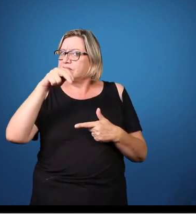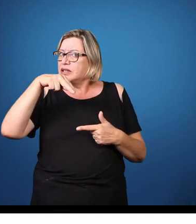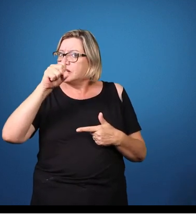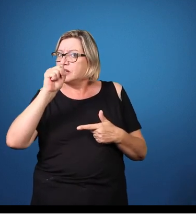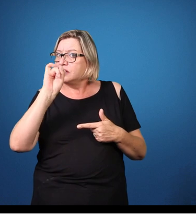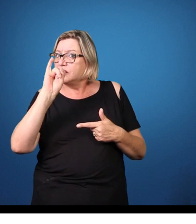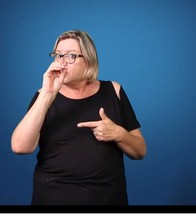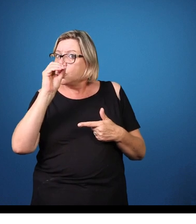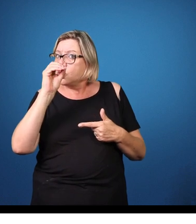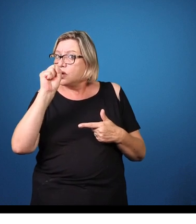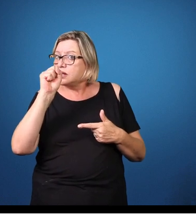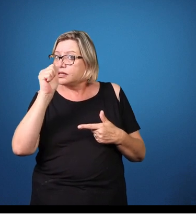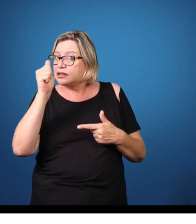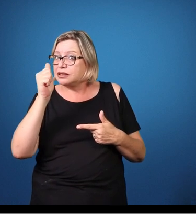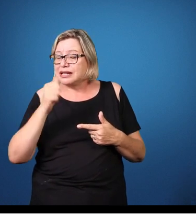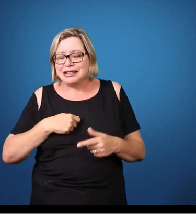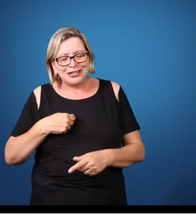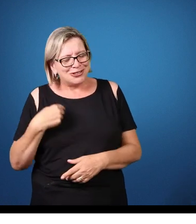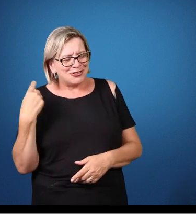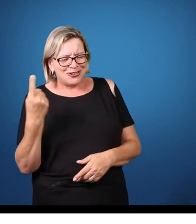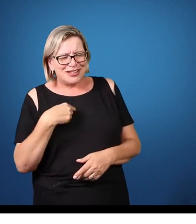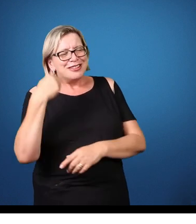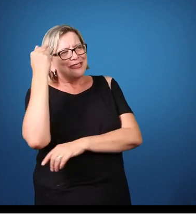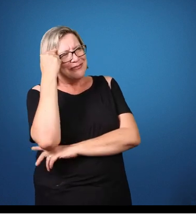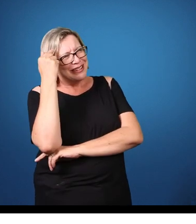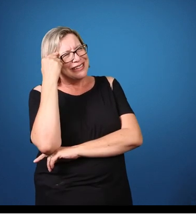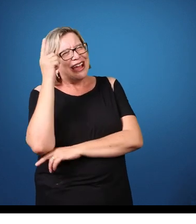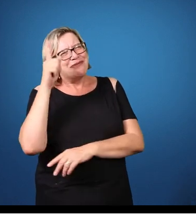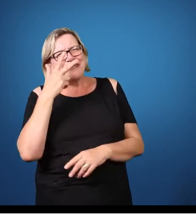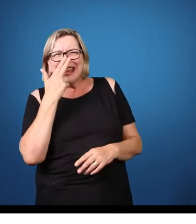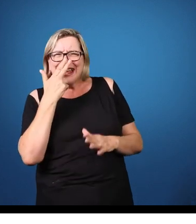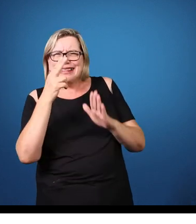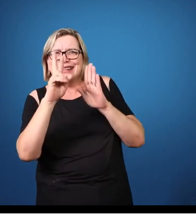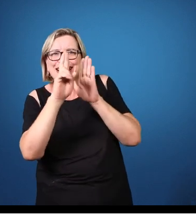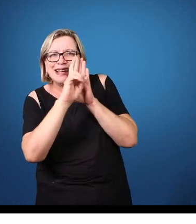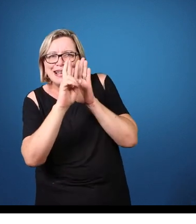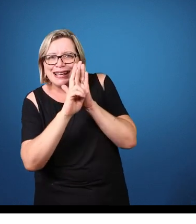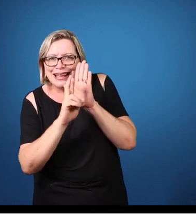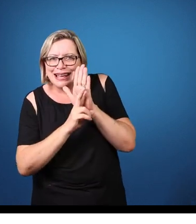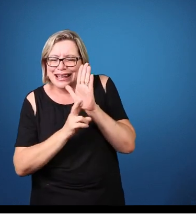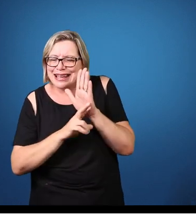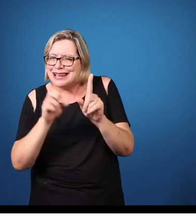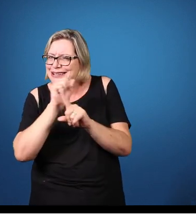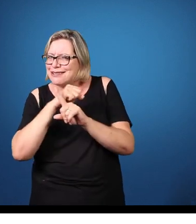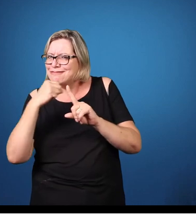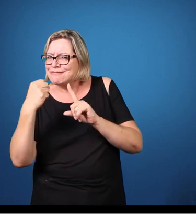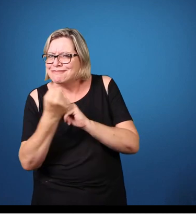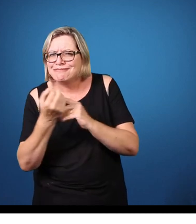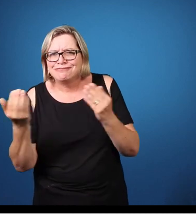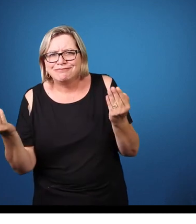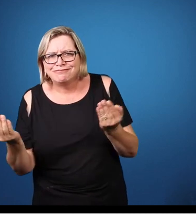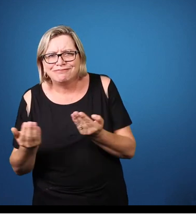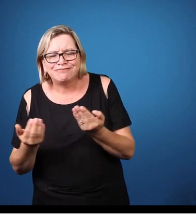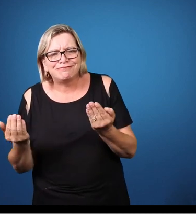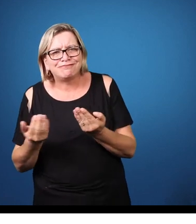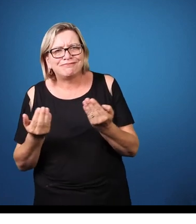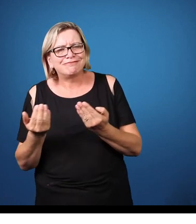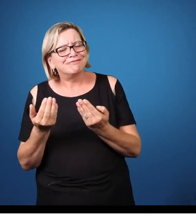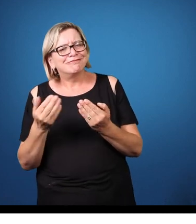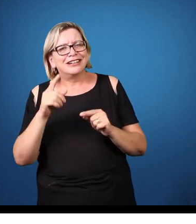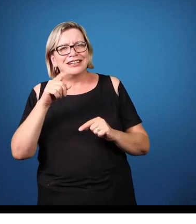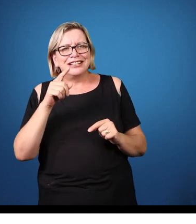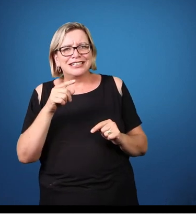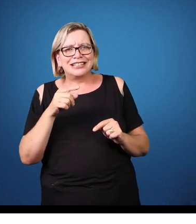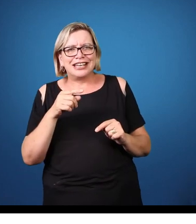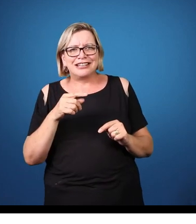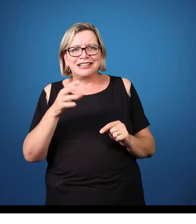praticamente na nossa sociedade atual, que são os transtornos mentais que têm por centro a vivência da ansiedade,